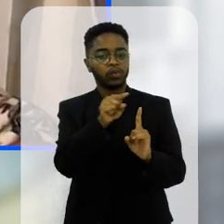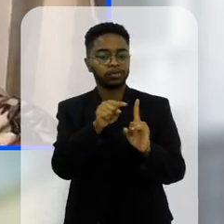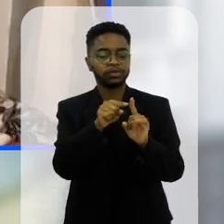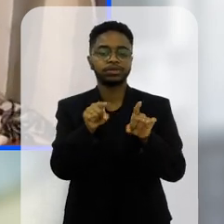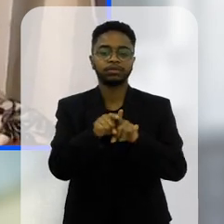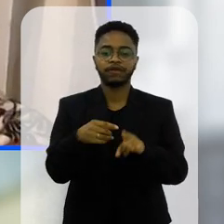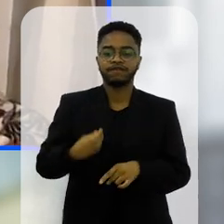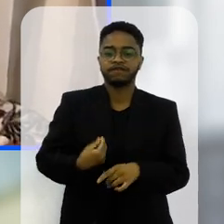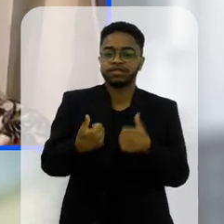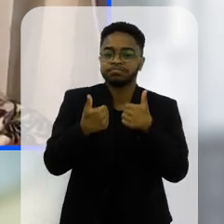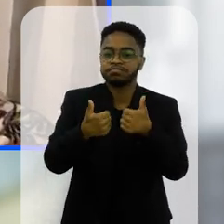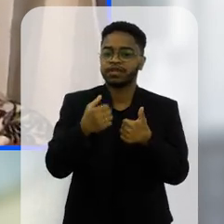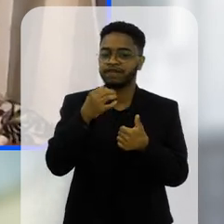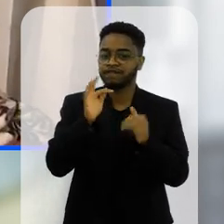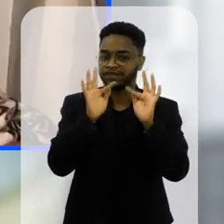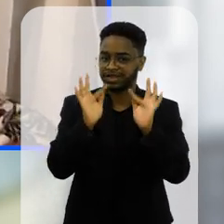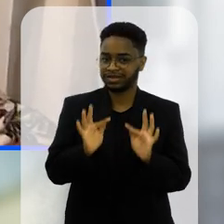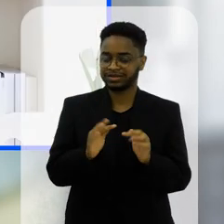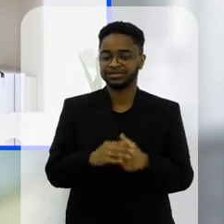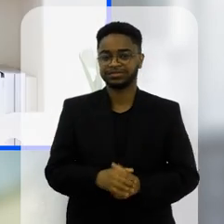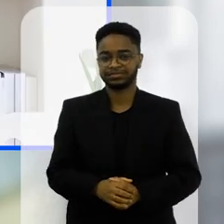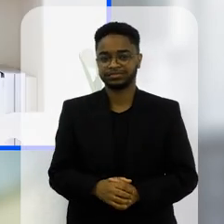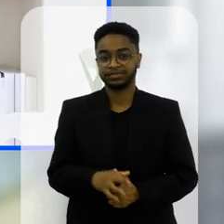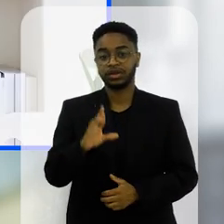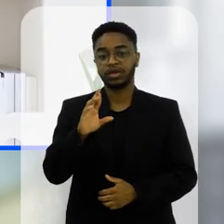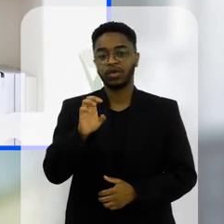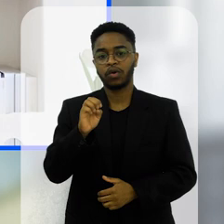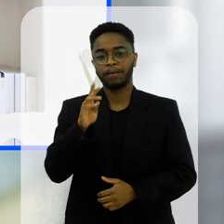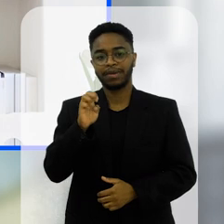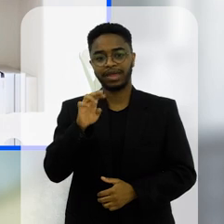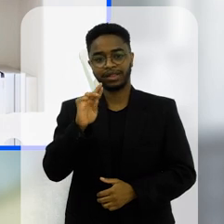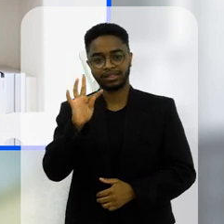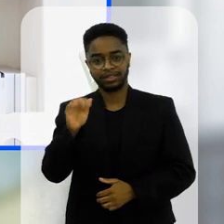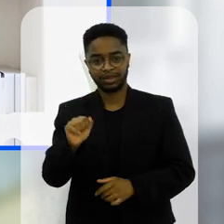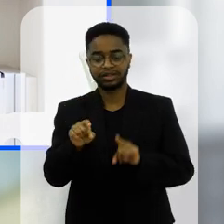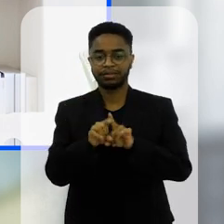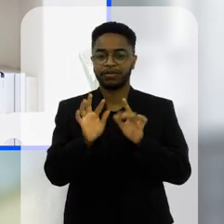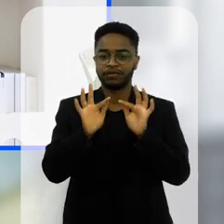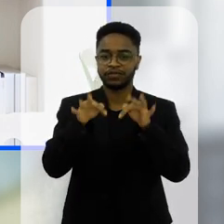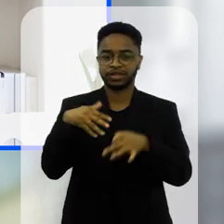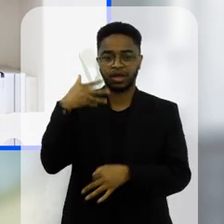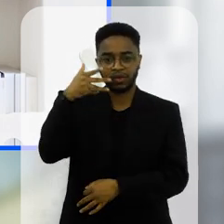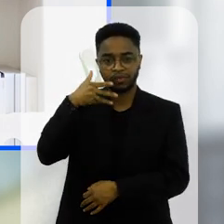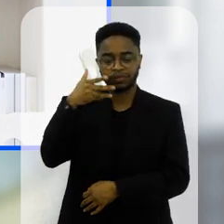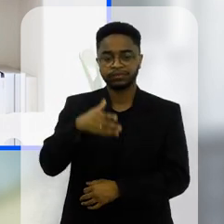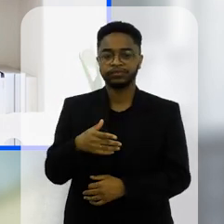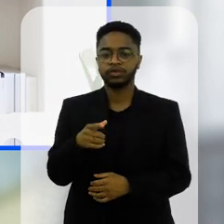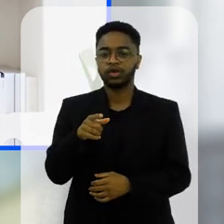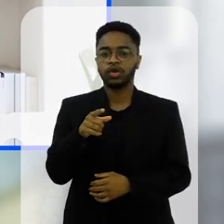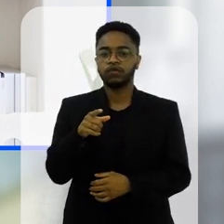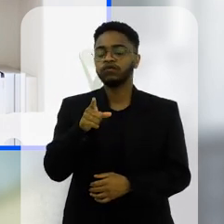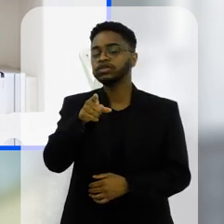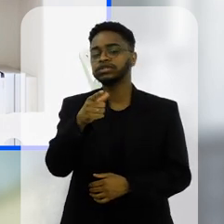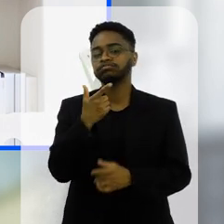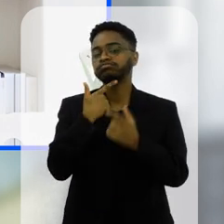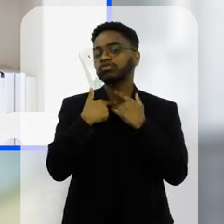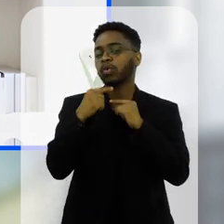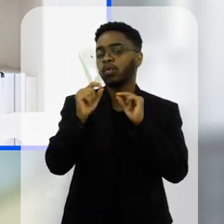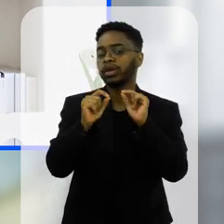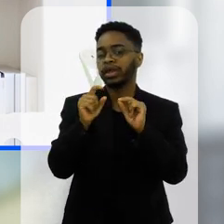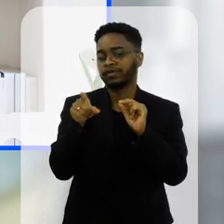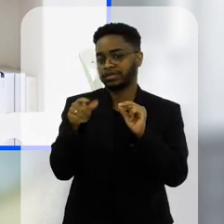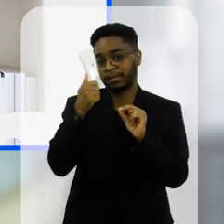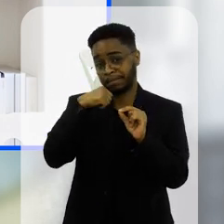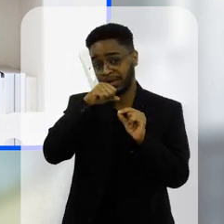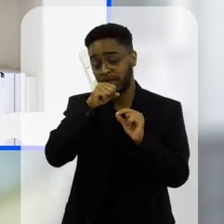eles possam aí ter uma vida plena e feliz é isso e Roberta também para suas considerações finais né o que você deseja aí